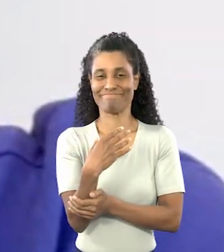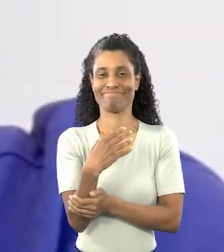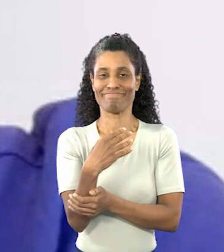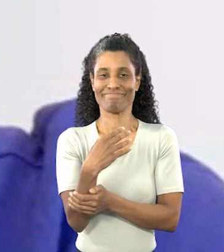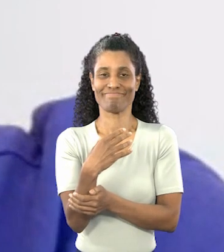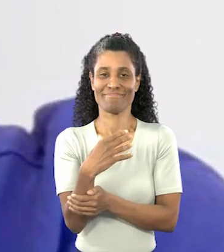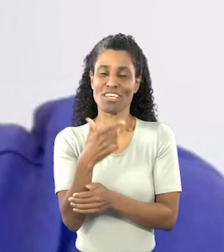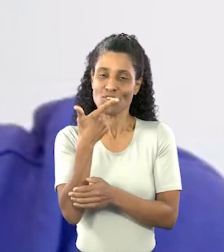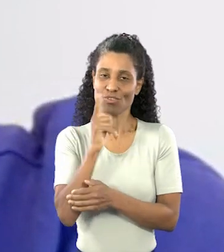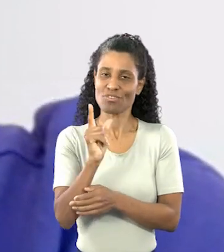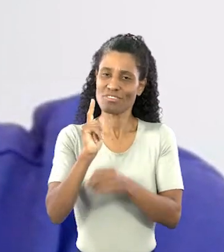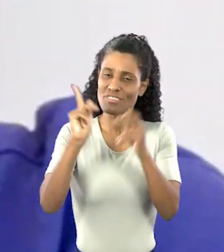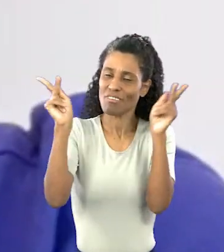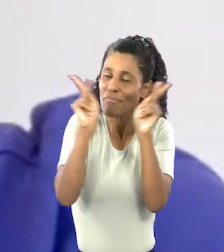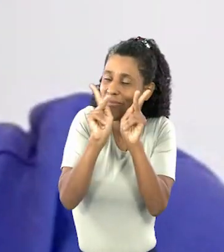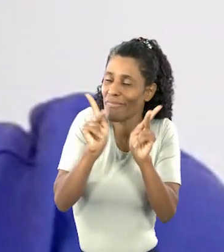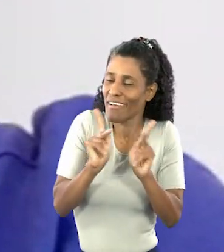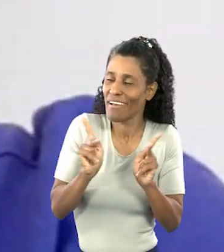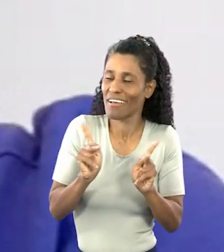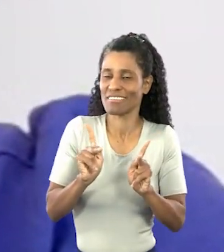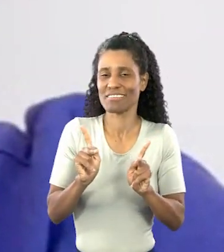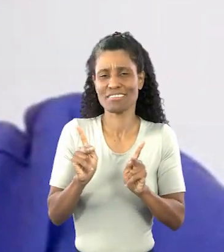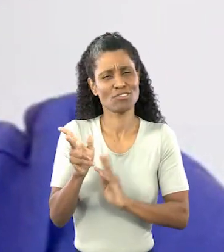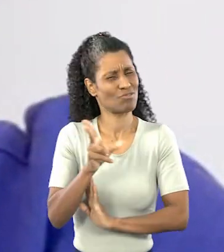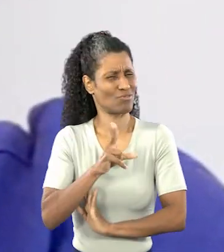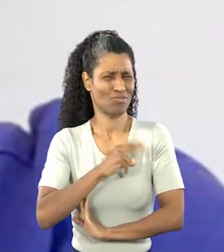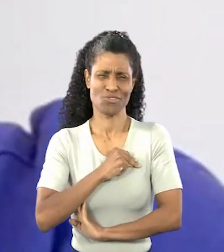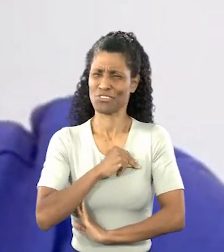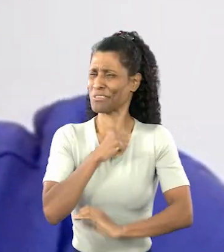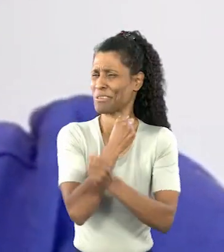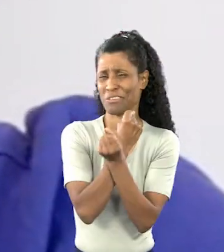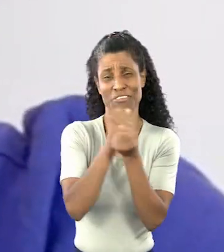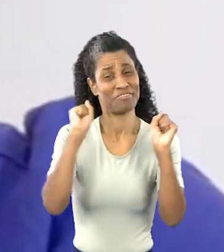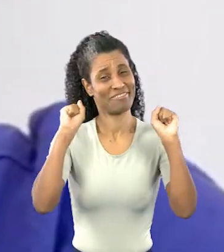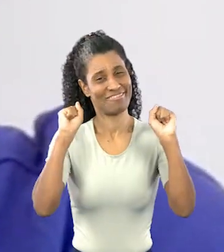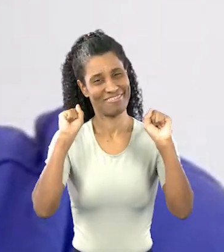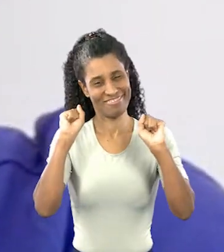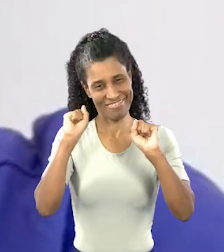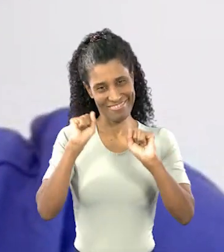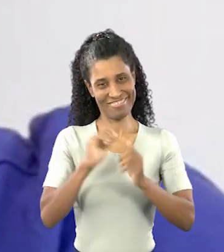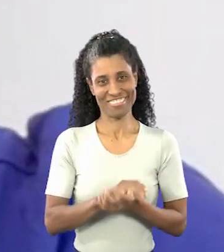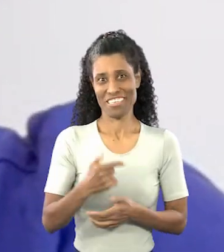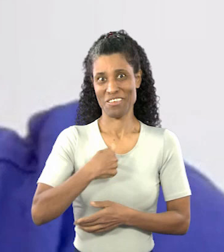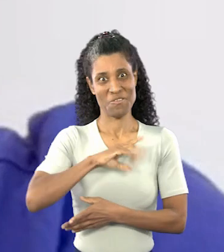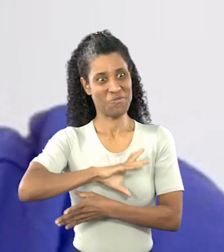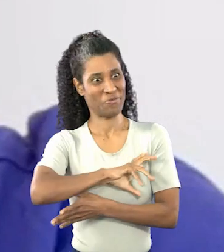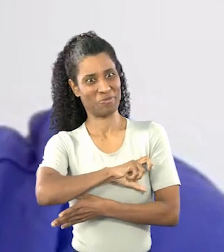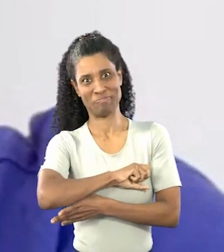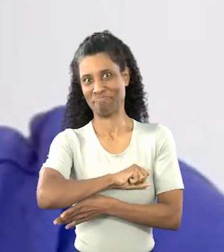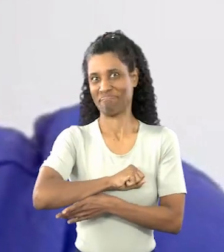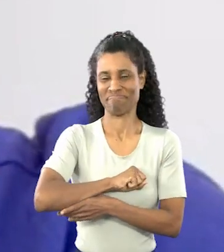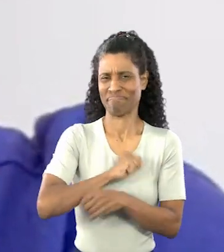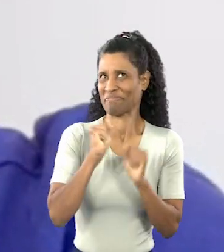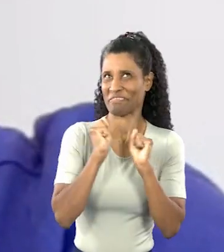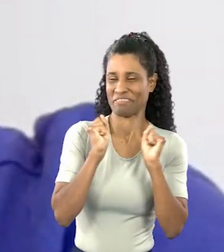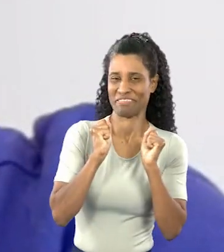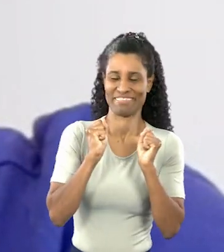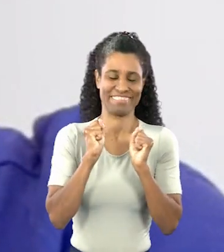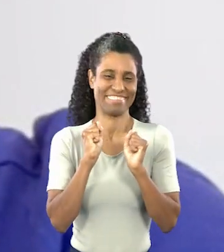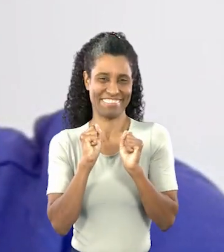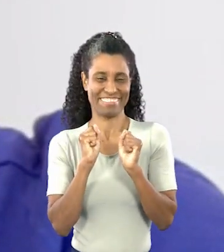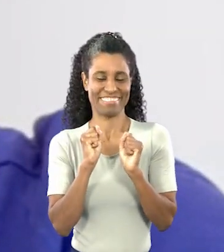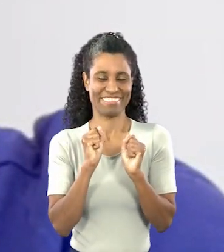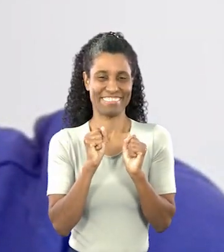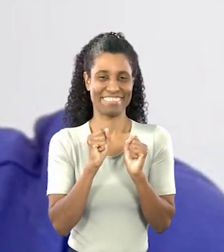gente, nos traz paz. Nossa, é incrível. Eu adoro. tenho mais